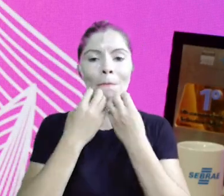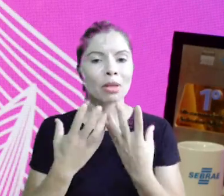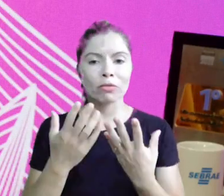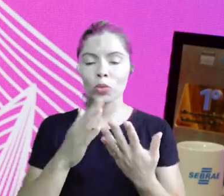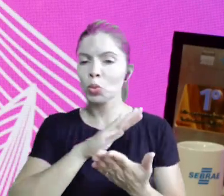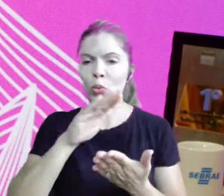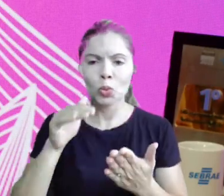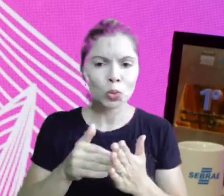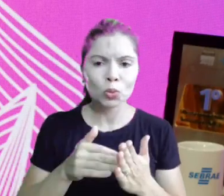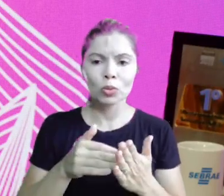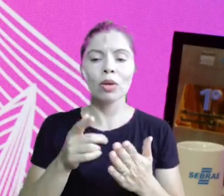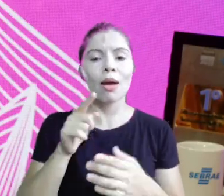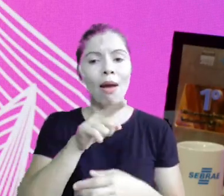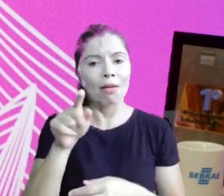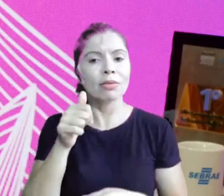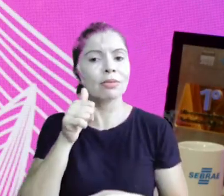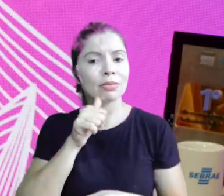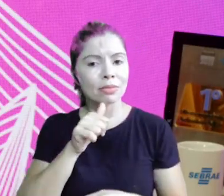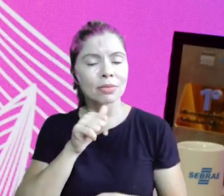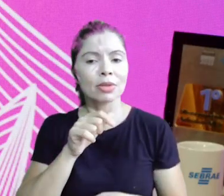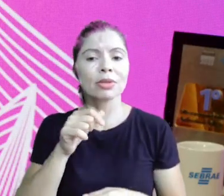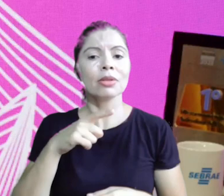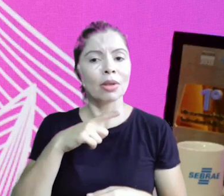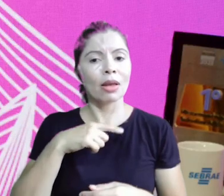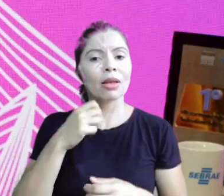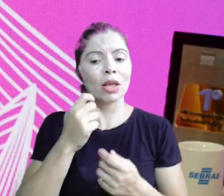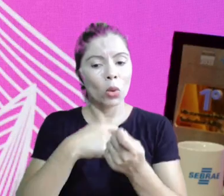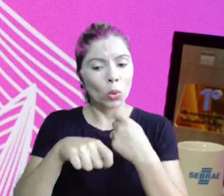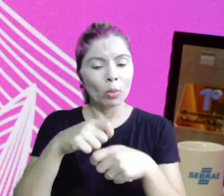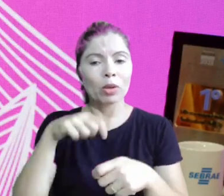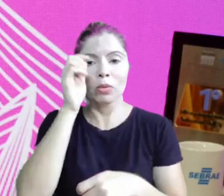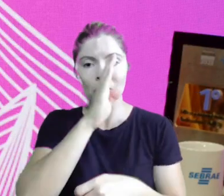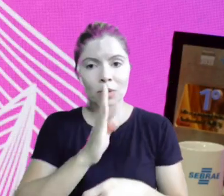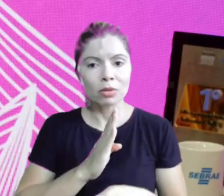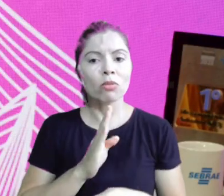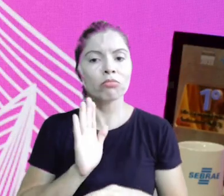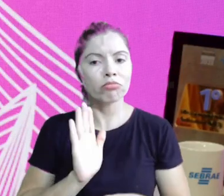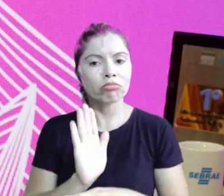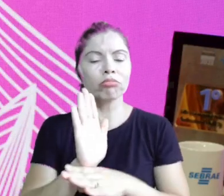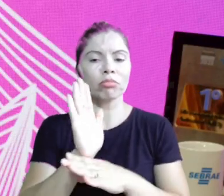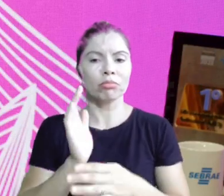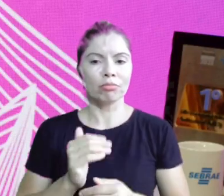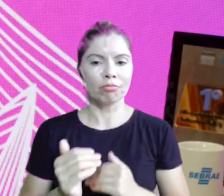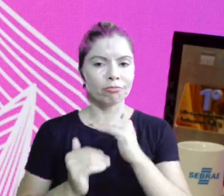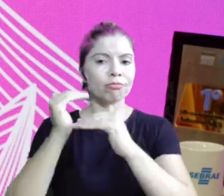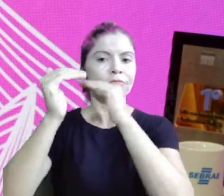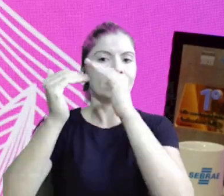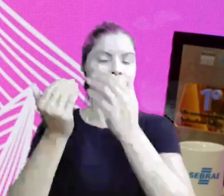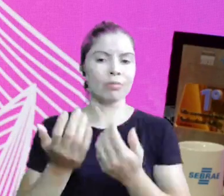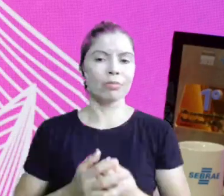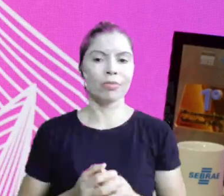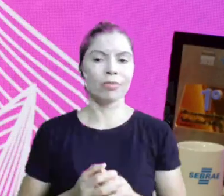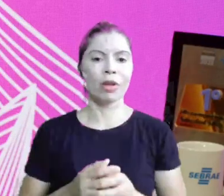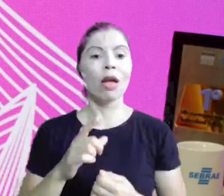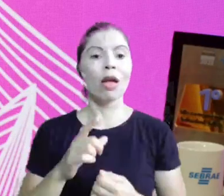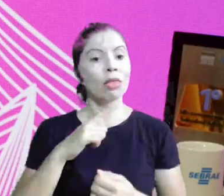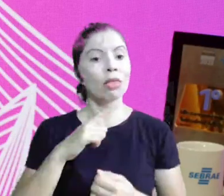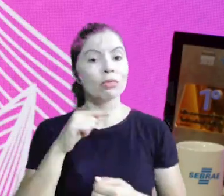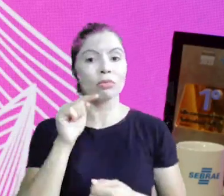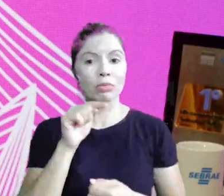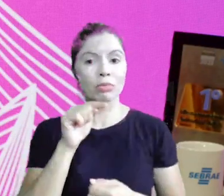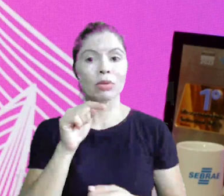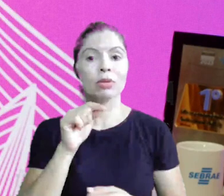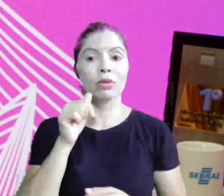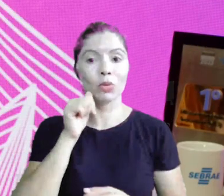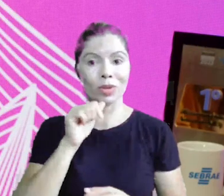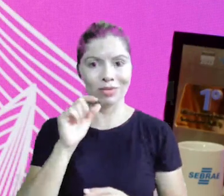benefício que elas trazem para a economia do nosso país quando uma mulher empreende. E nós temos